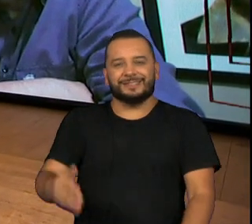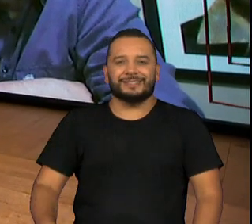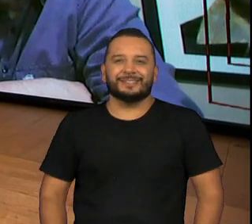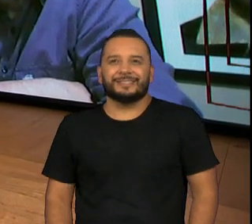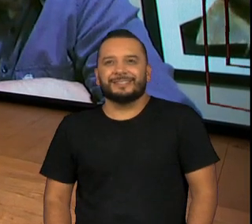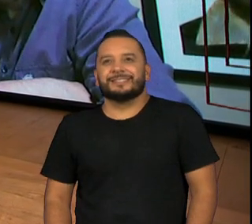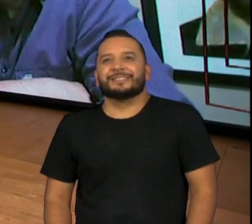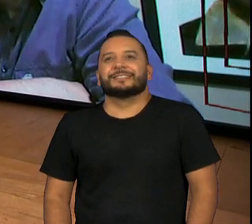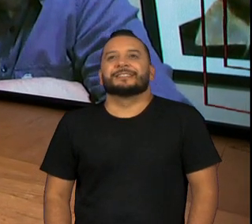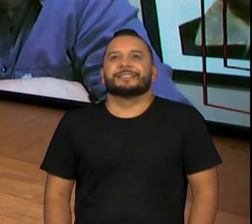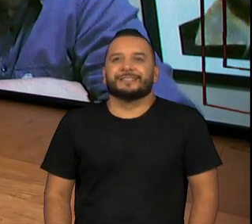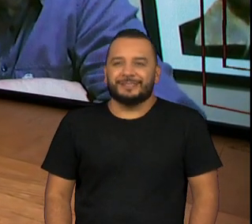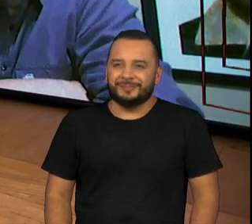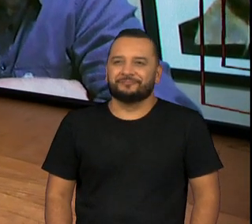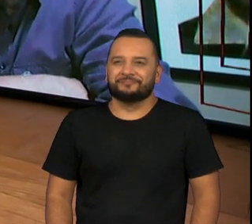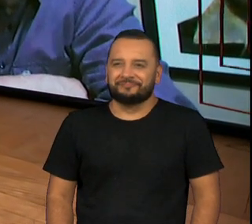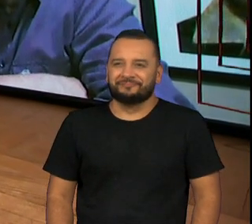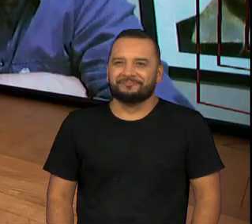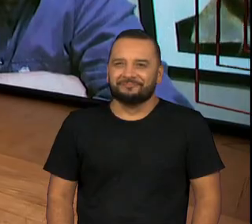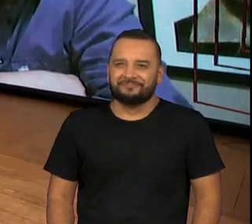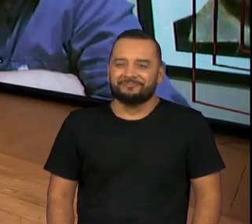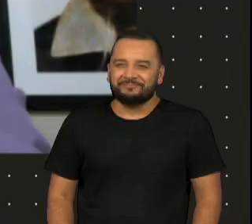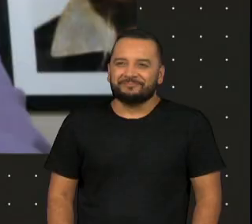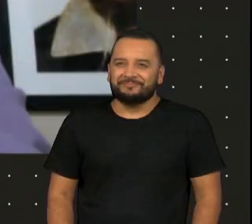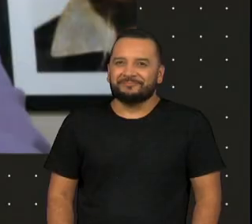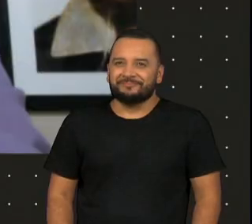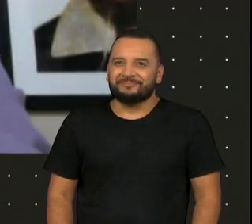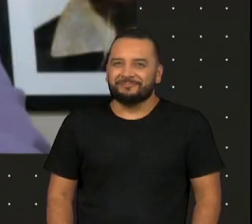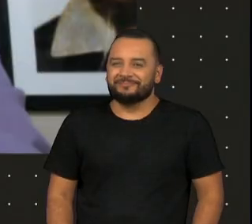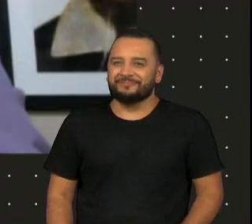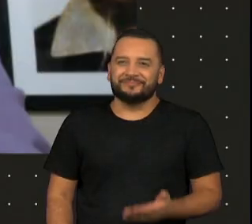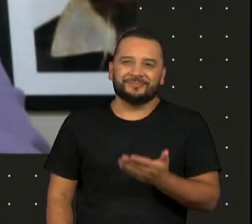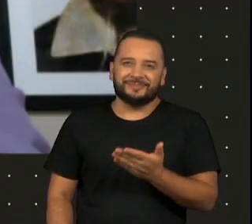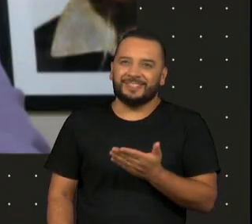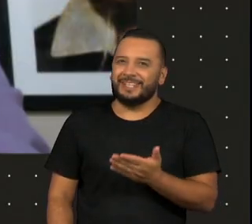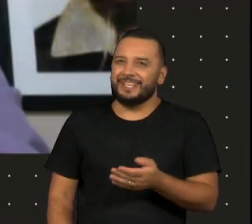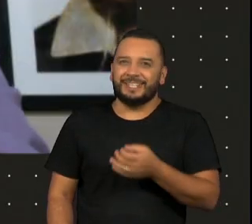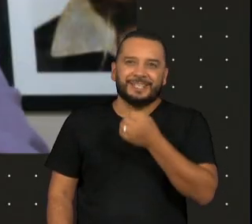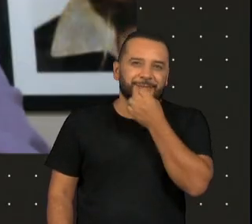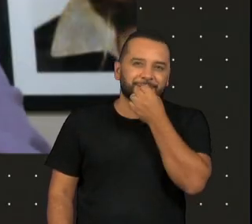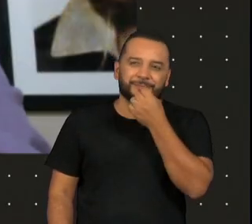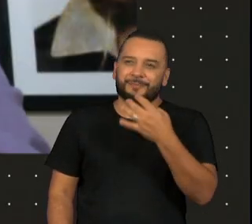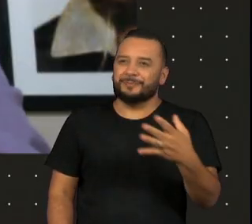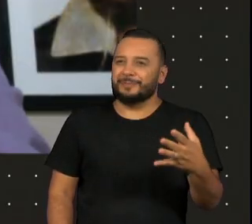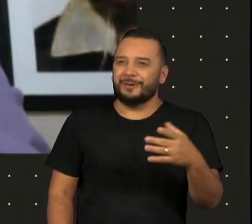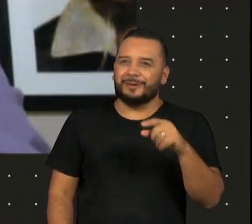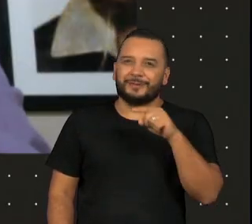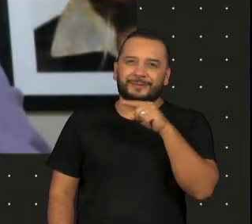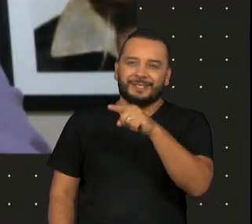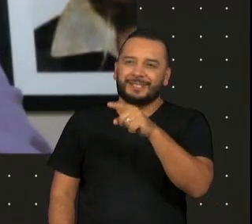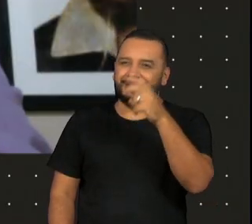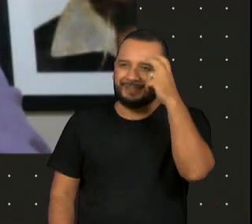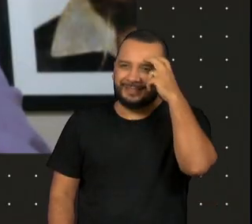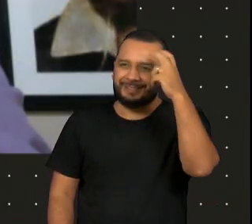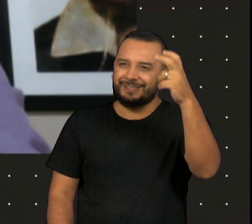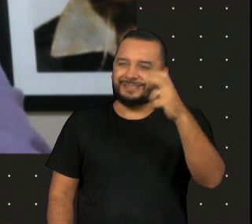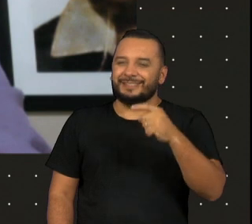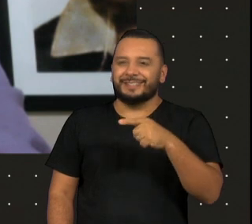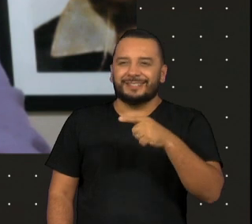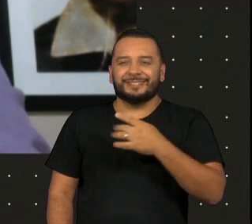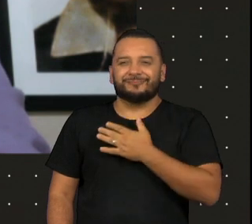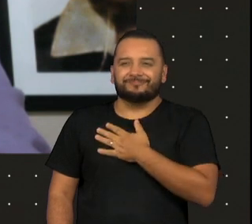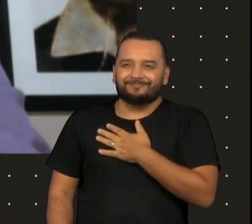Que delícia, Cassinha. Ele é muito bom ator, Muito gente fina, muito querido mesmo.